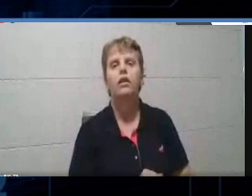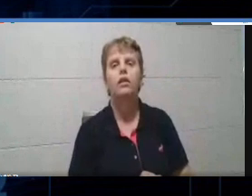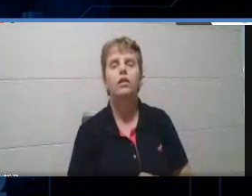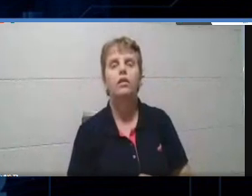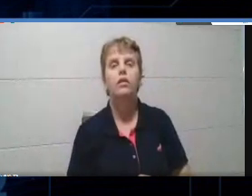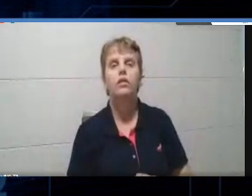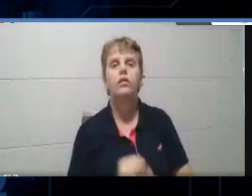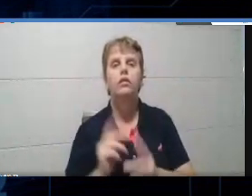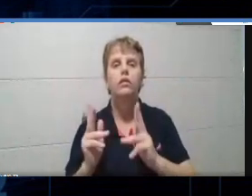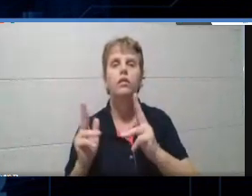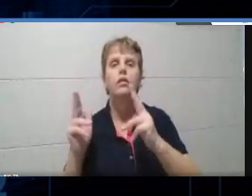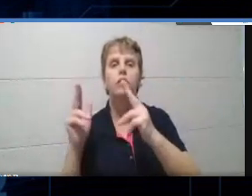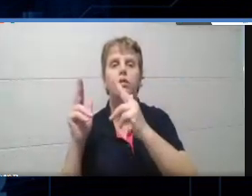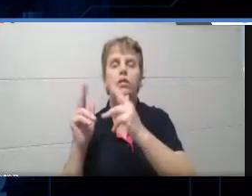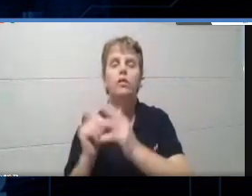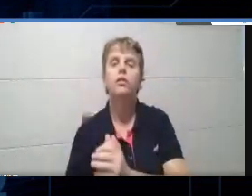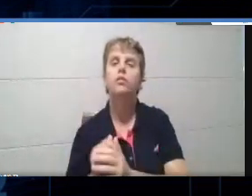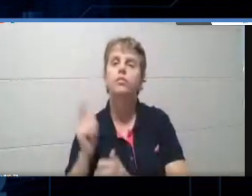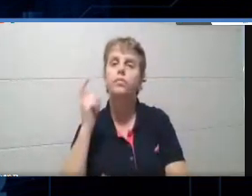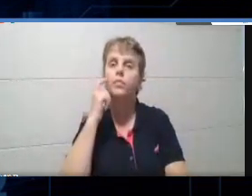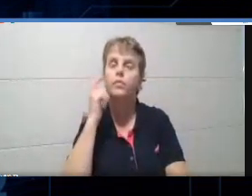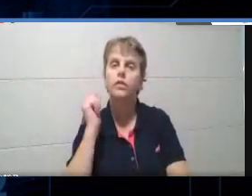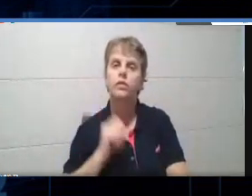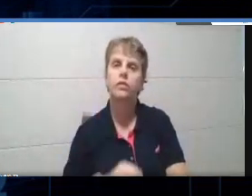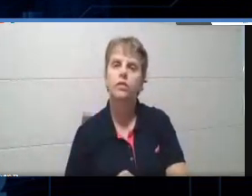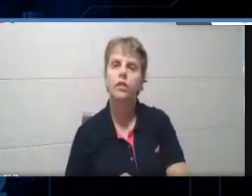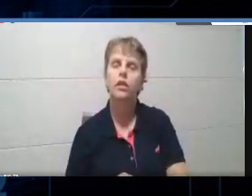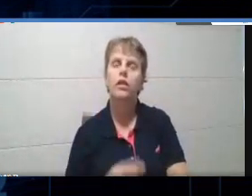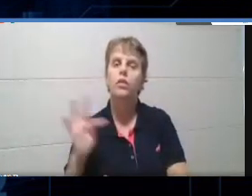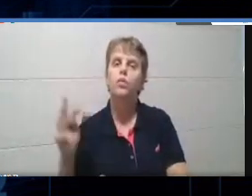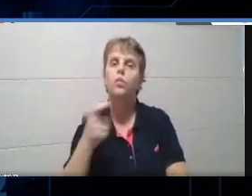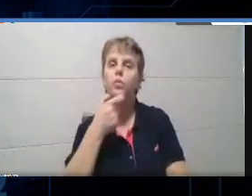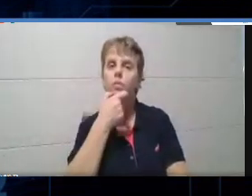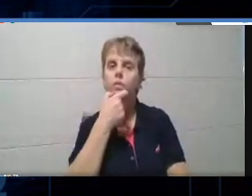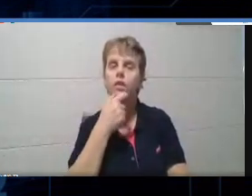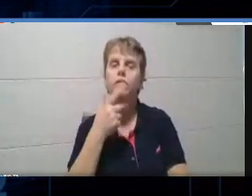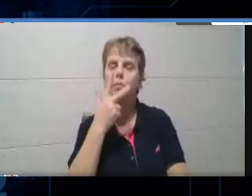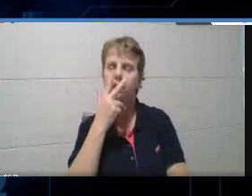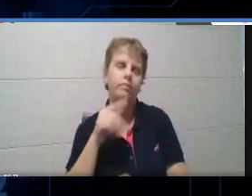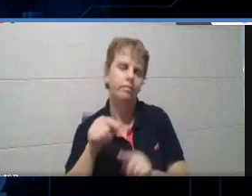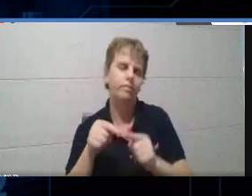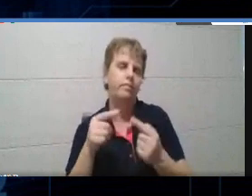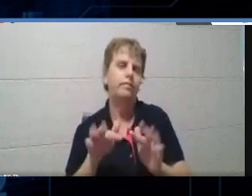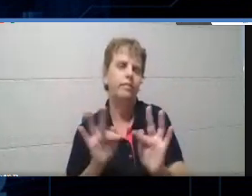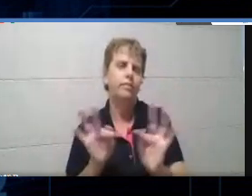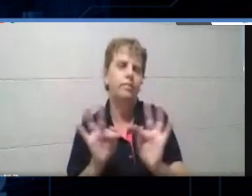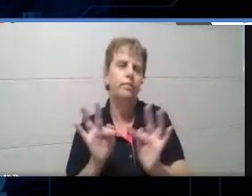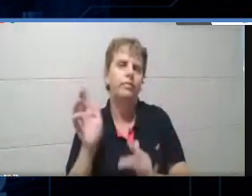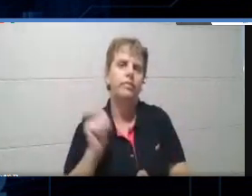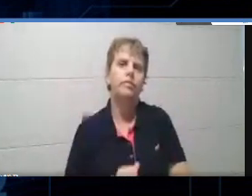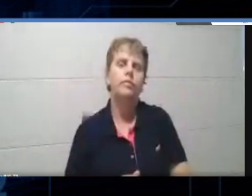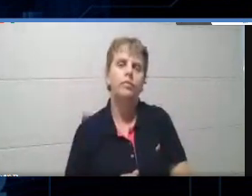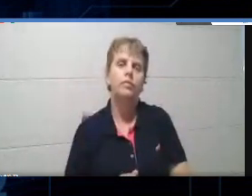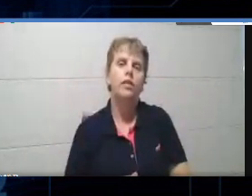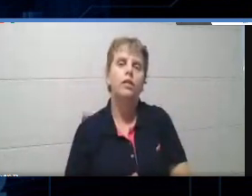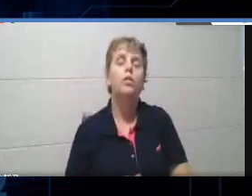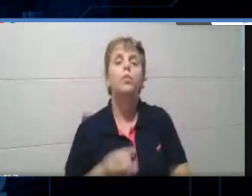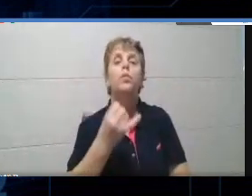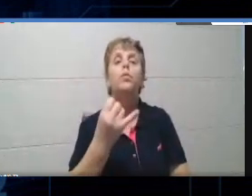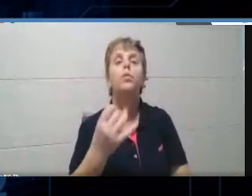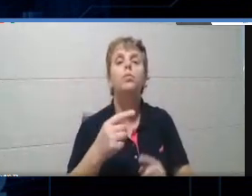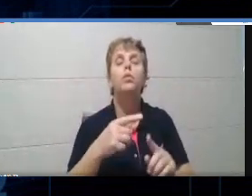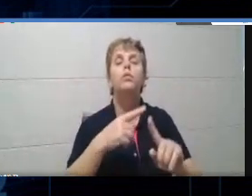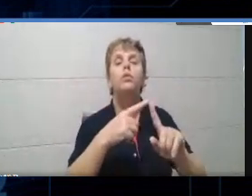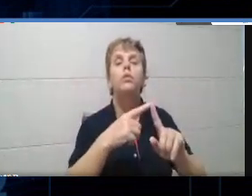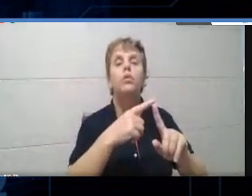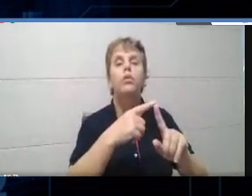configurações, tá? Então, aqui está tudo em inglês, tá, pessoal? Mas é bem simples, tá? Então, quantas vezes os alunos podem responder?